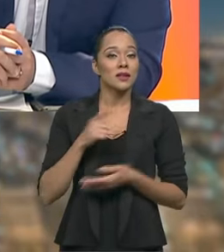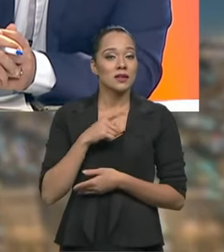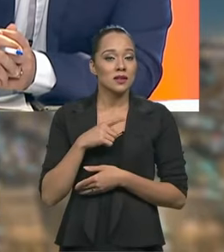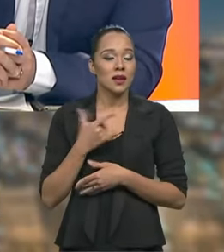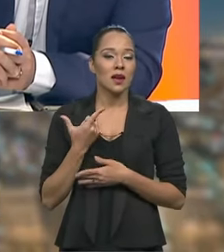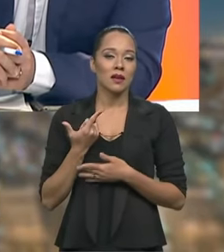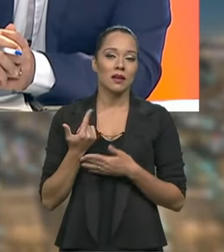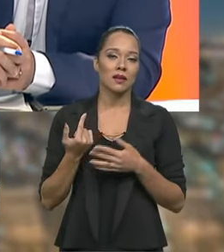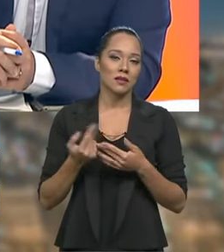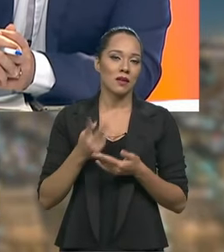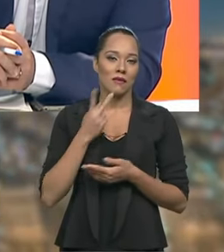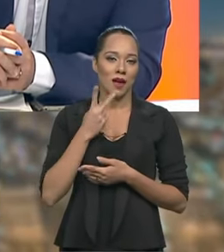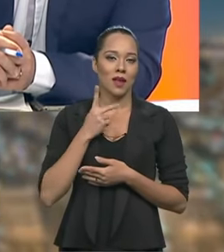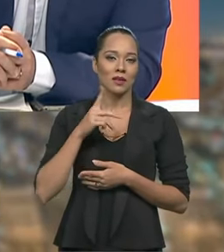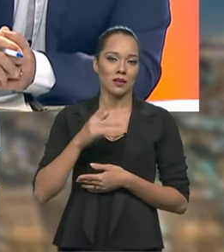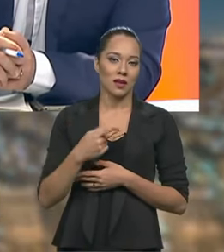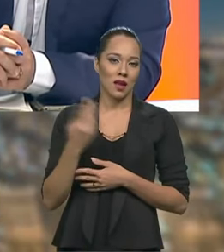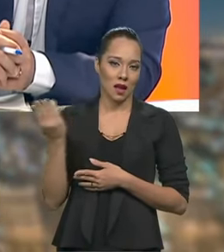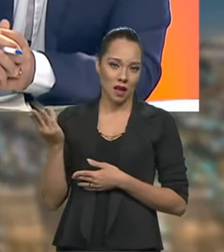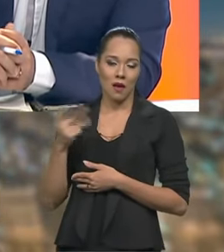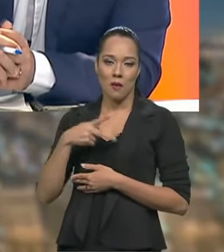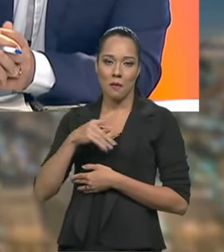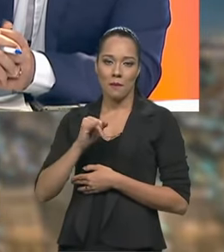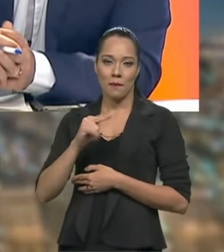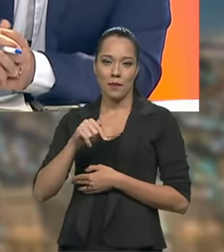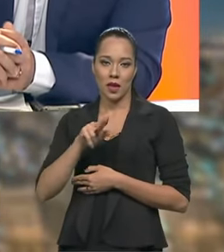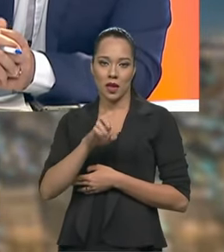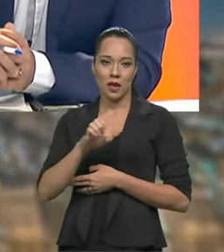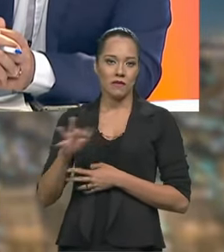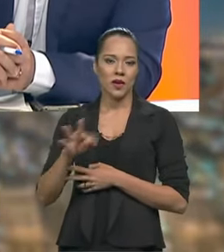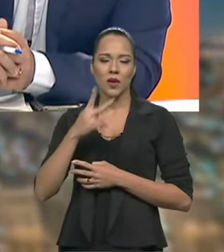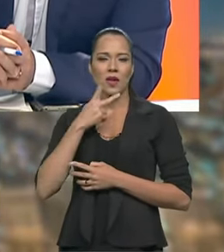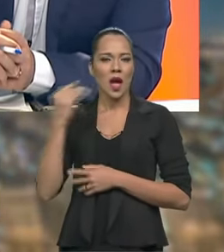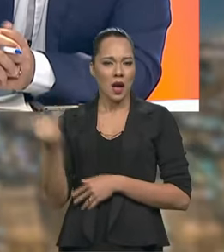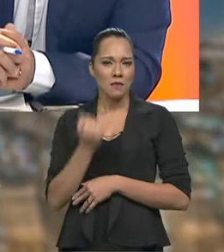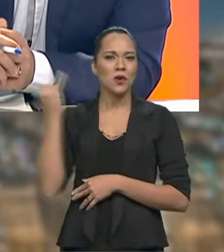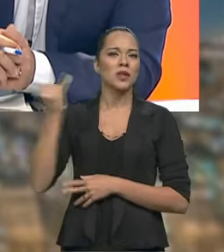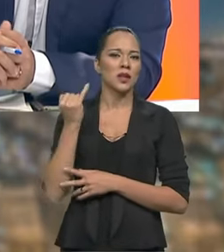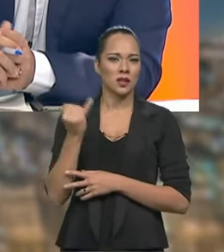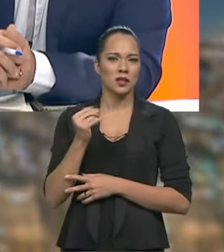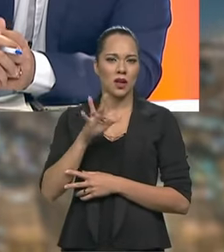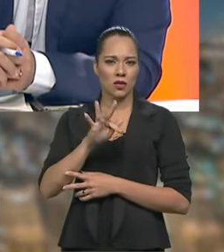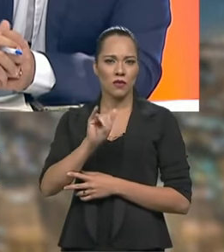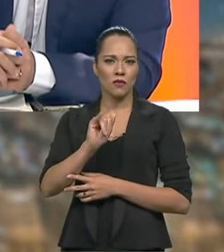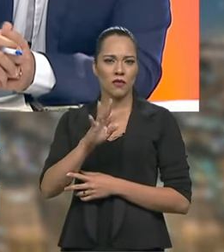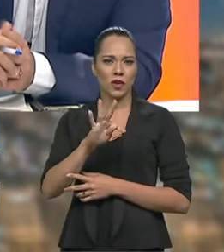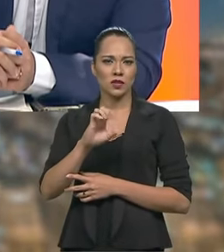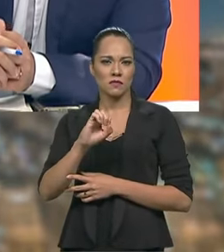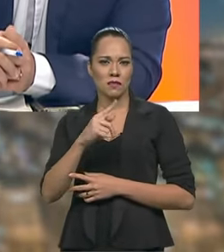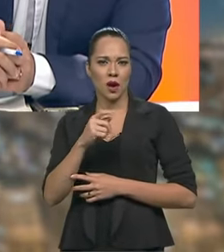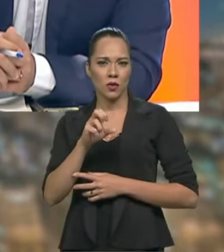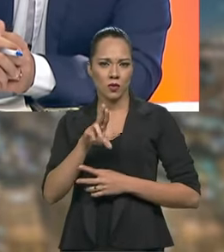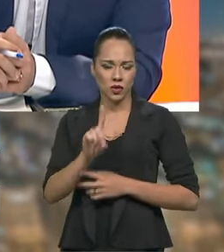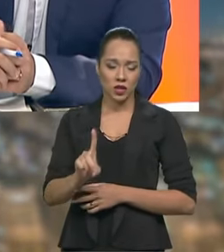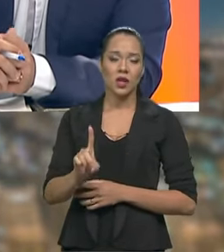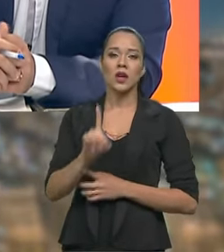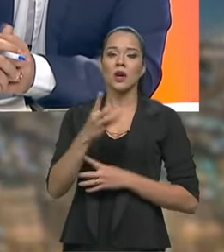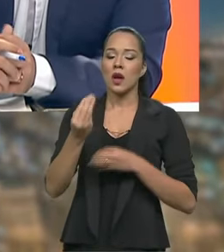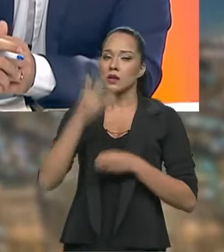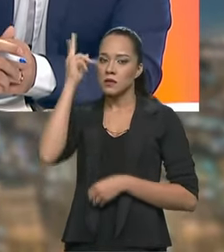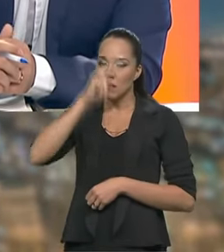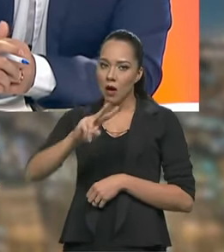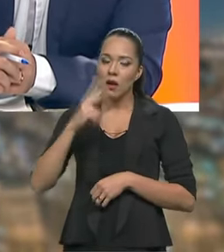até na própria fala que o Piquet acabou de fazer a importância do Emerson Fittipaldi para o automobilismo e para o esporte a motor no Brasil